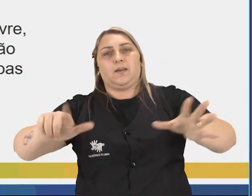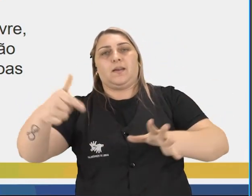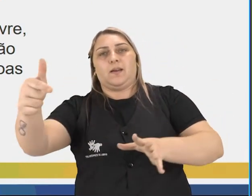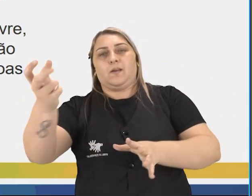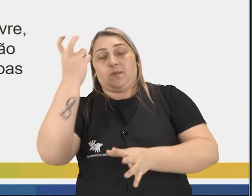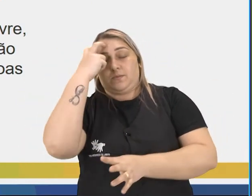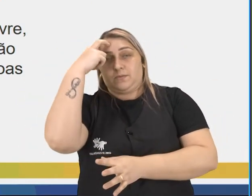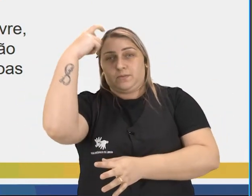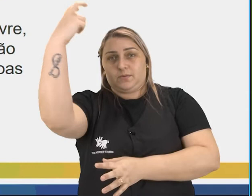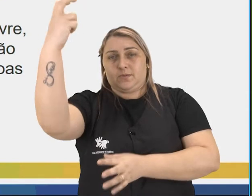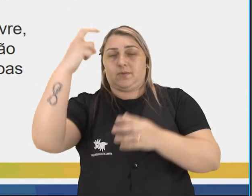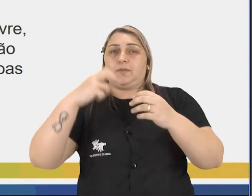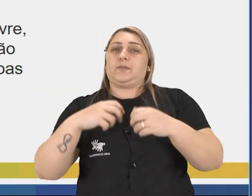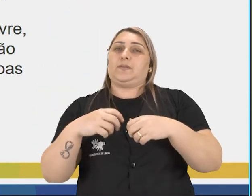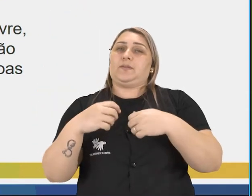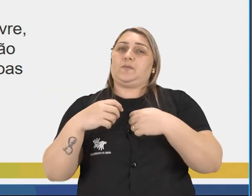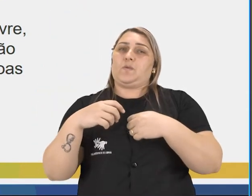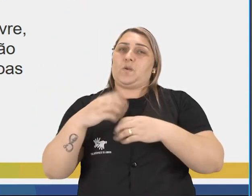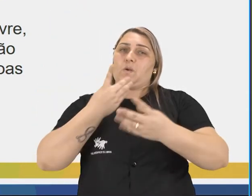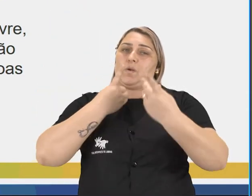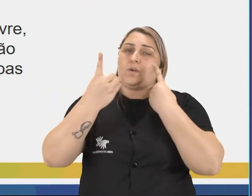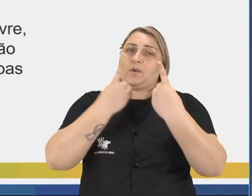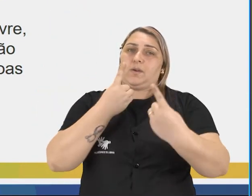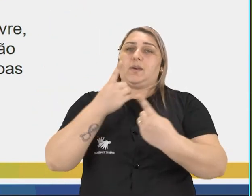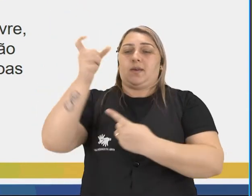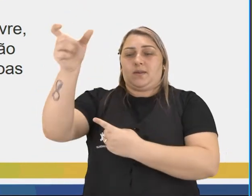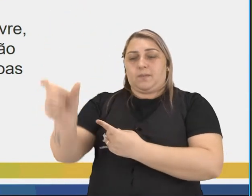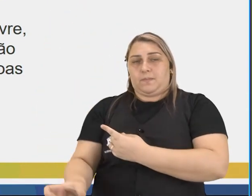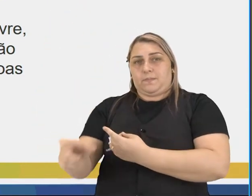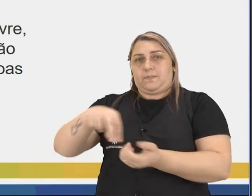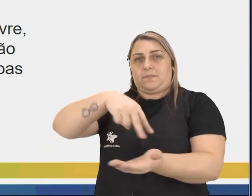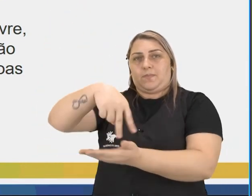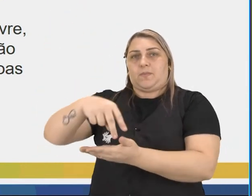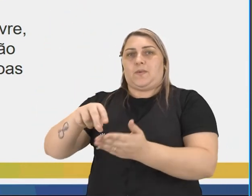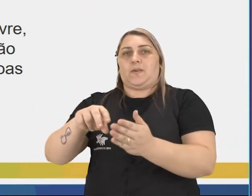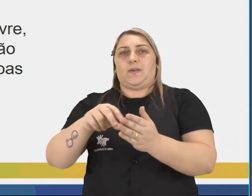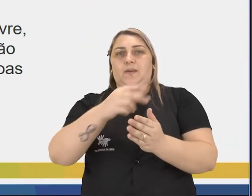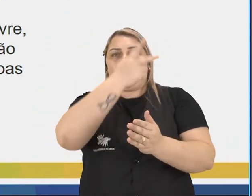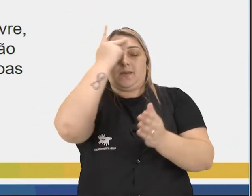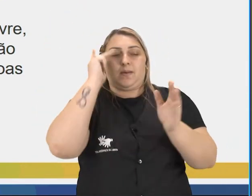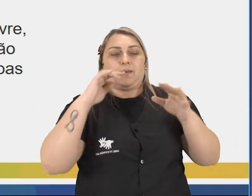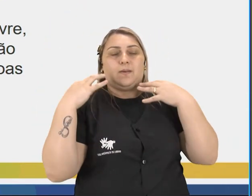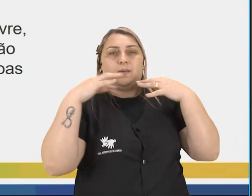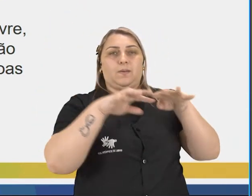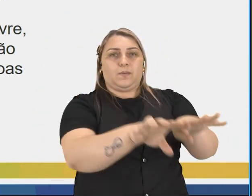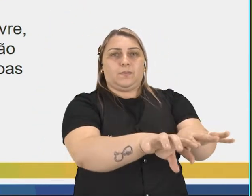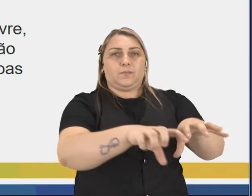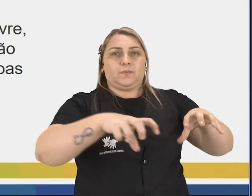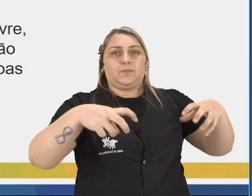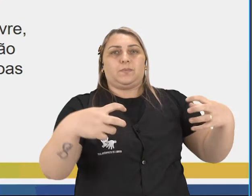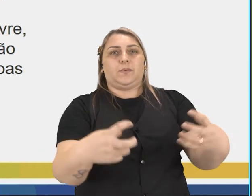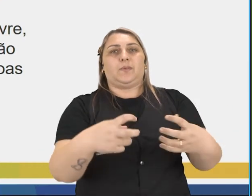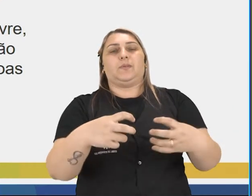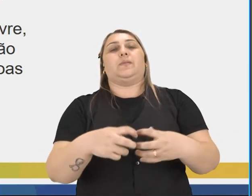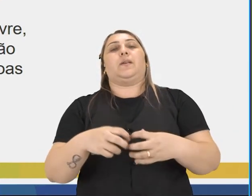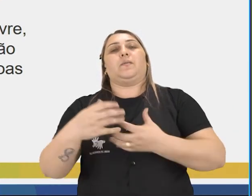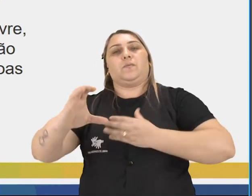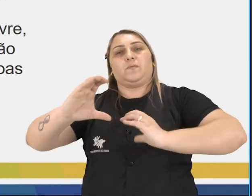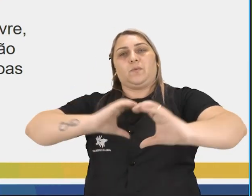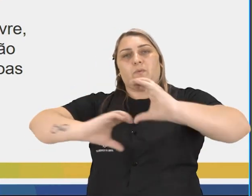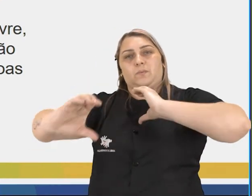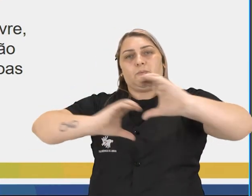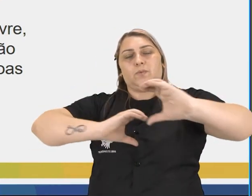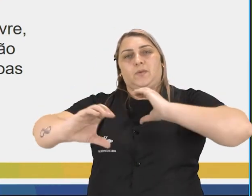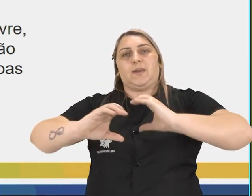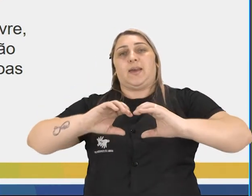culturas que pressupõem o diálogo entre o dançarino e o público numa interação entre sujeitos comunicativos. Ou